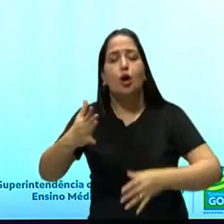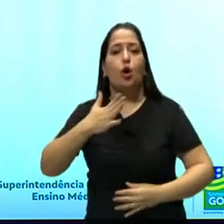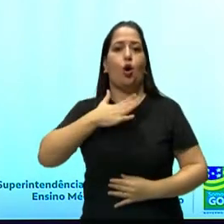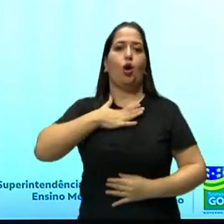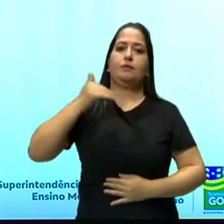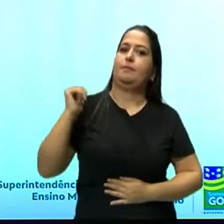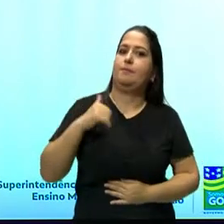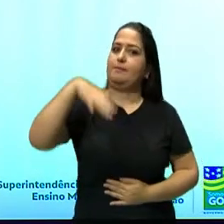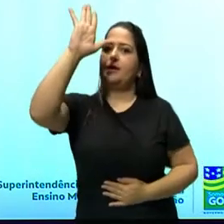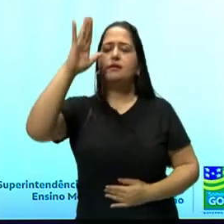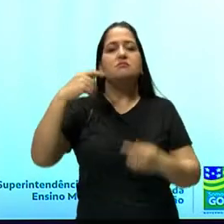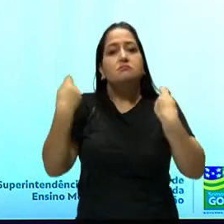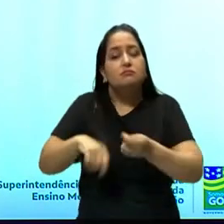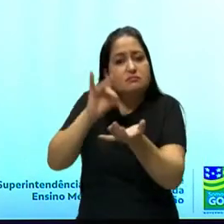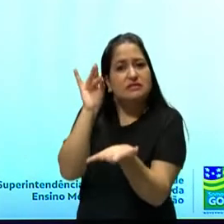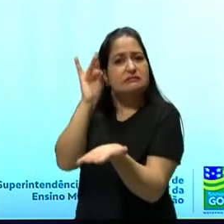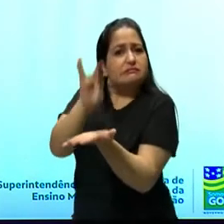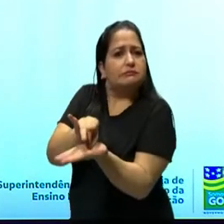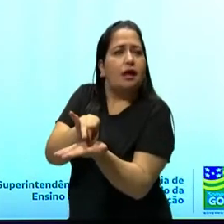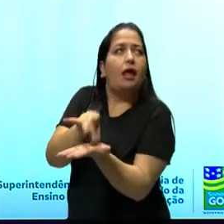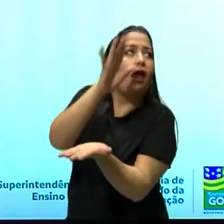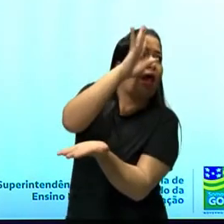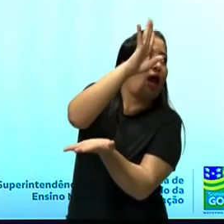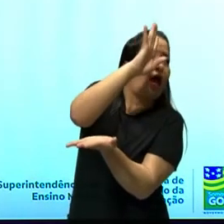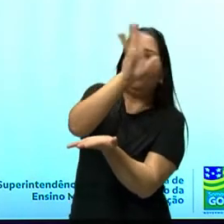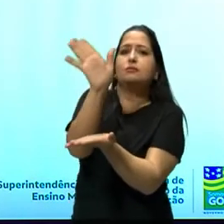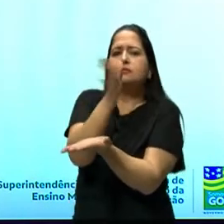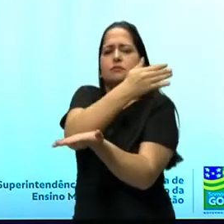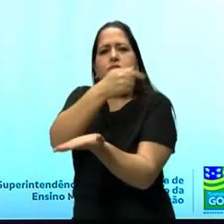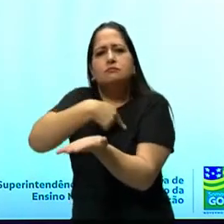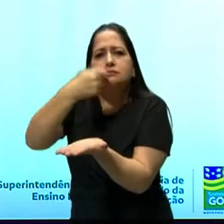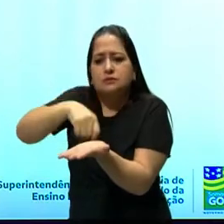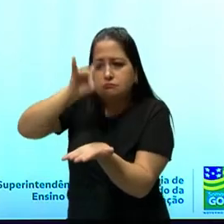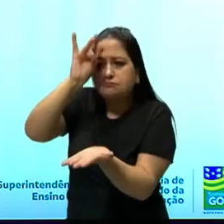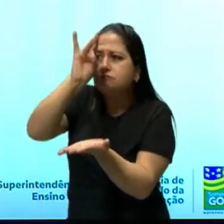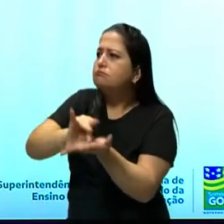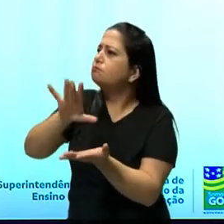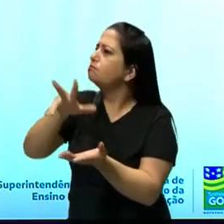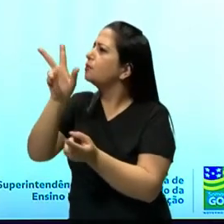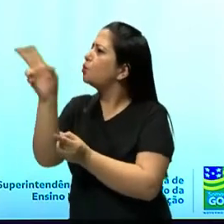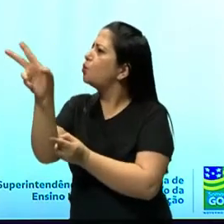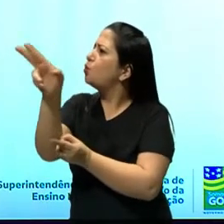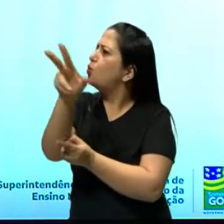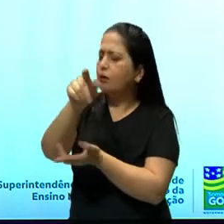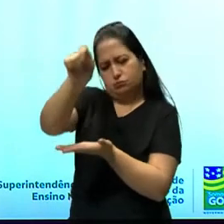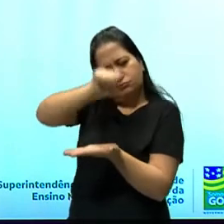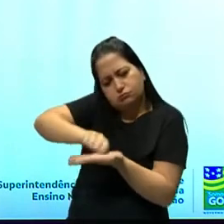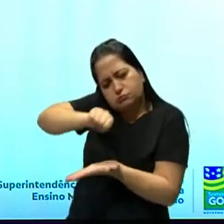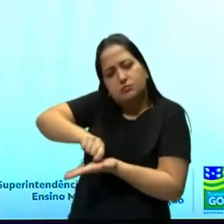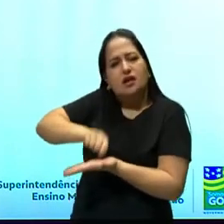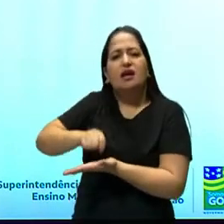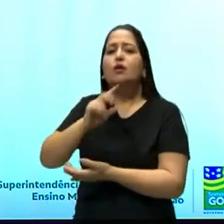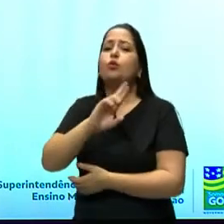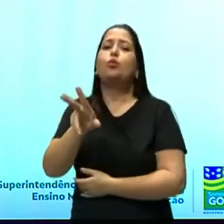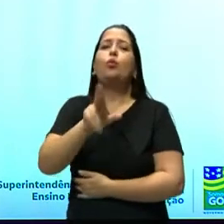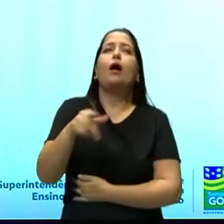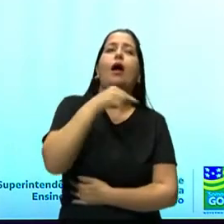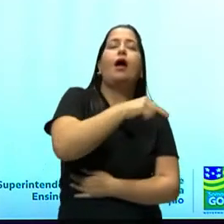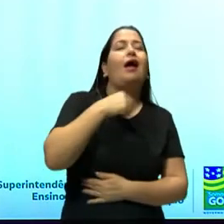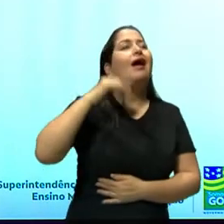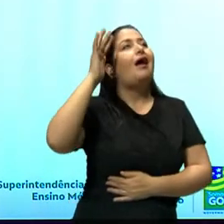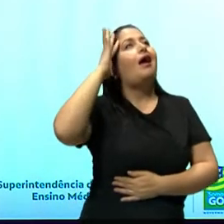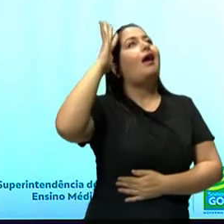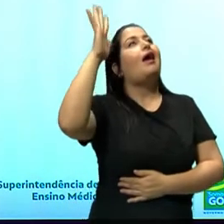Precisa ser realista, precisa ser de acordo com a realidade. Não pode ser algo que eu queira, que seja